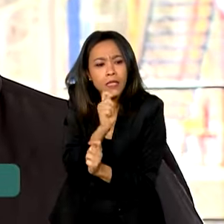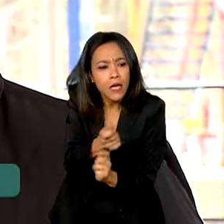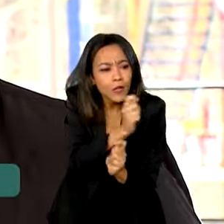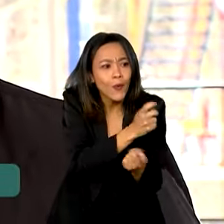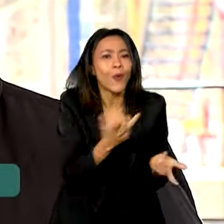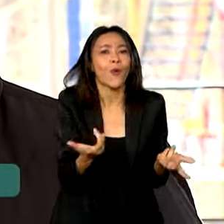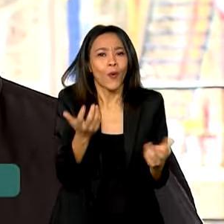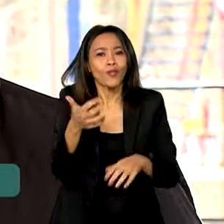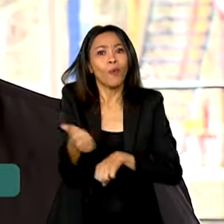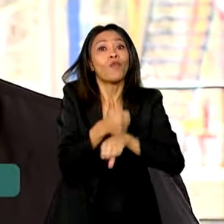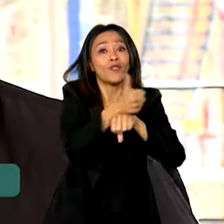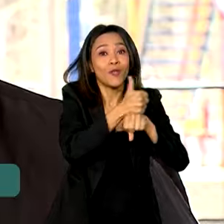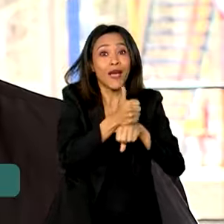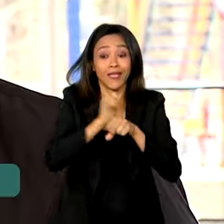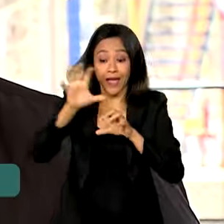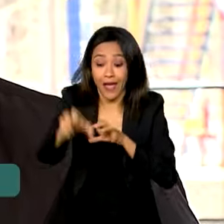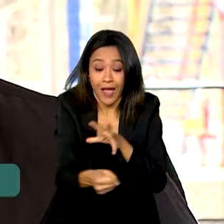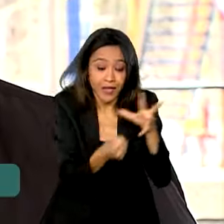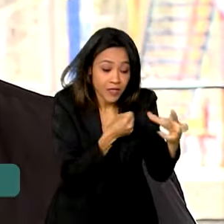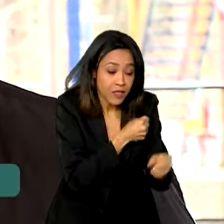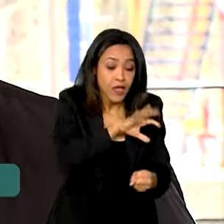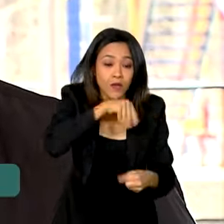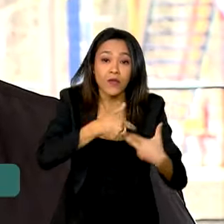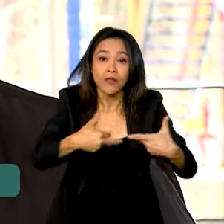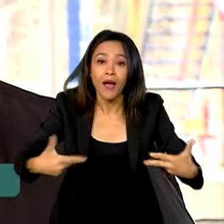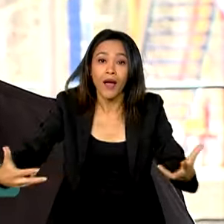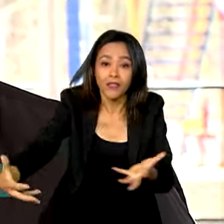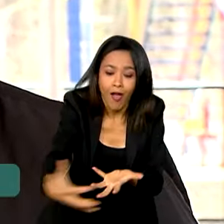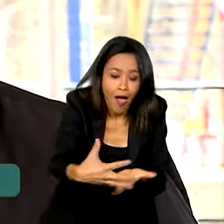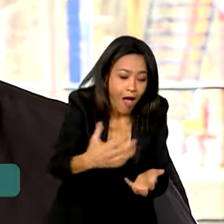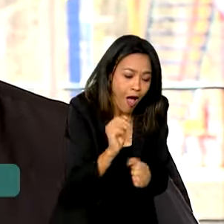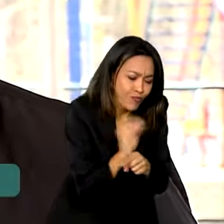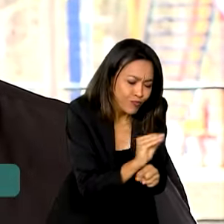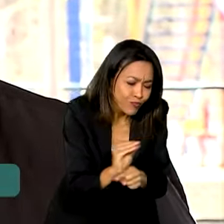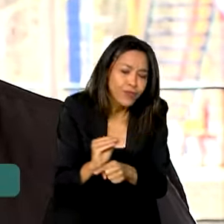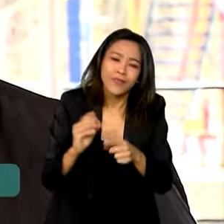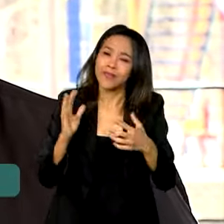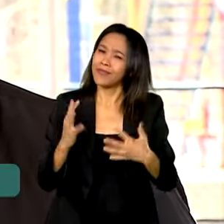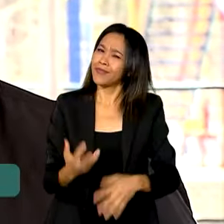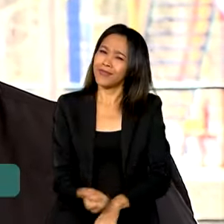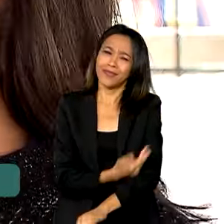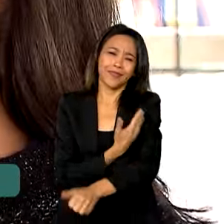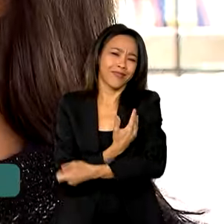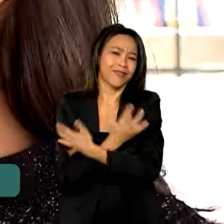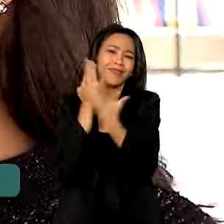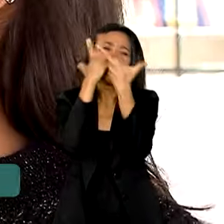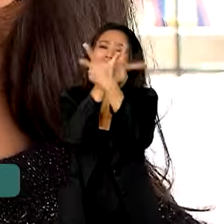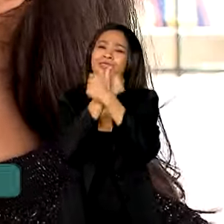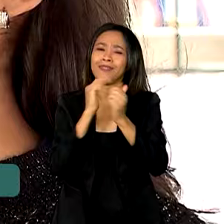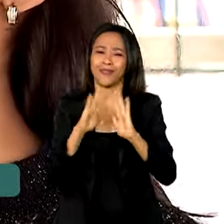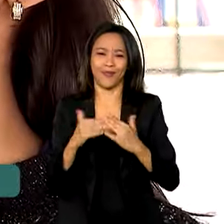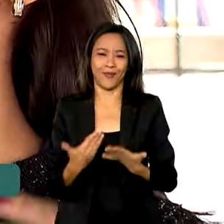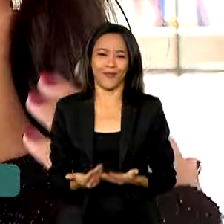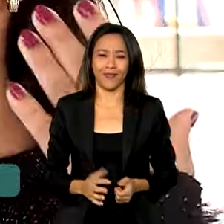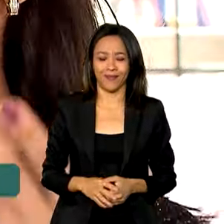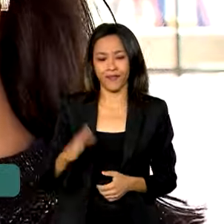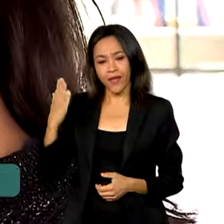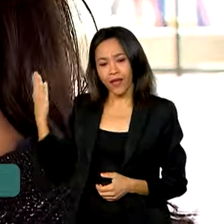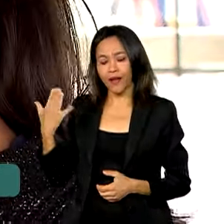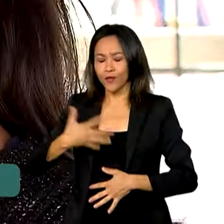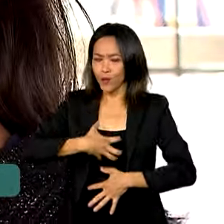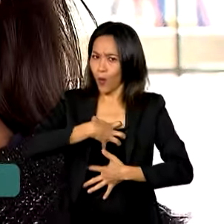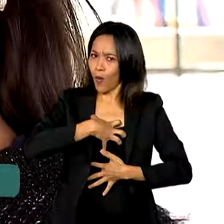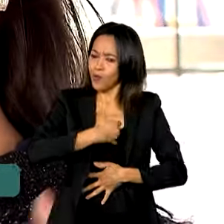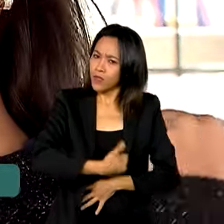o resgate dos animais. Então, está emocionante a escola. Está lindo. É de uma grande honra a gente poder